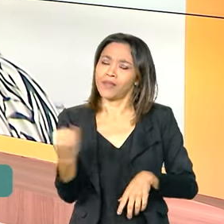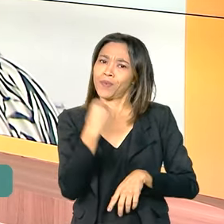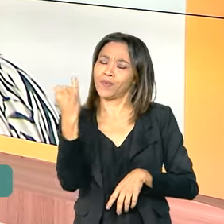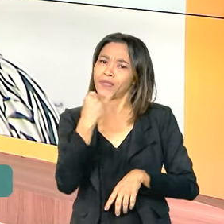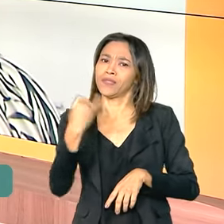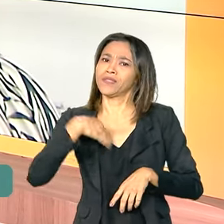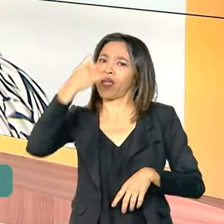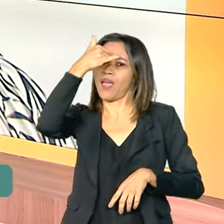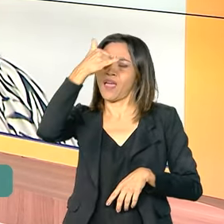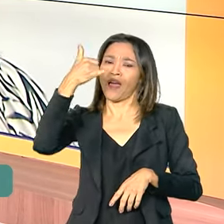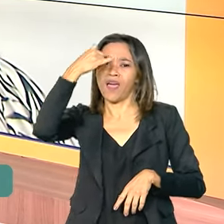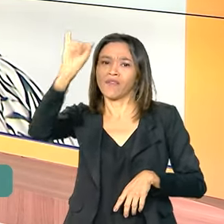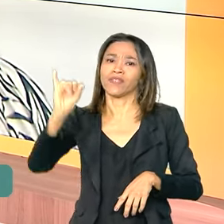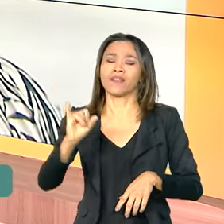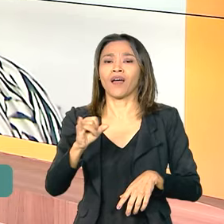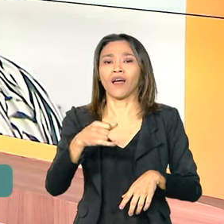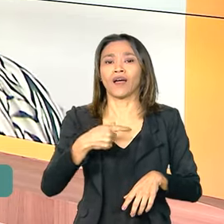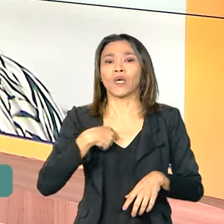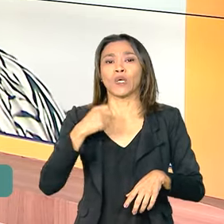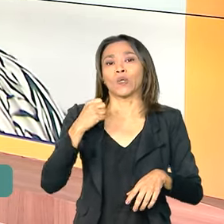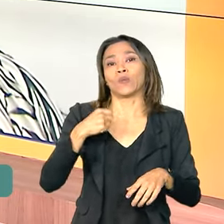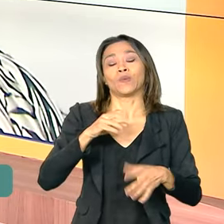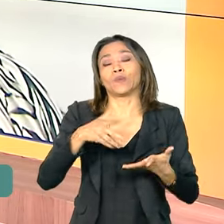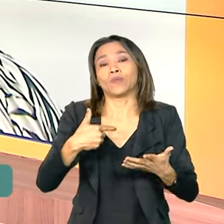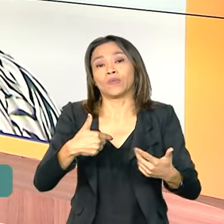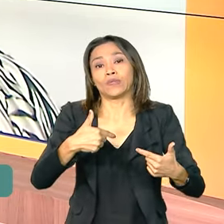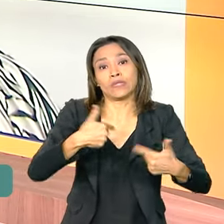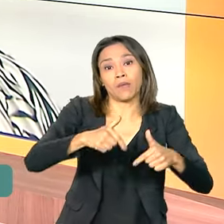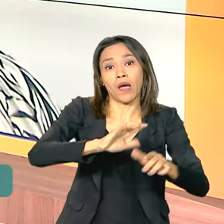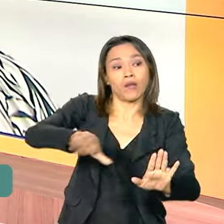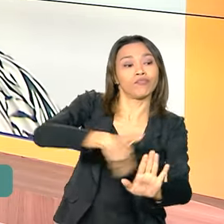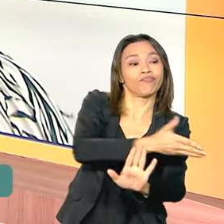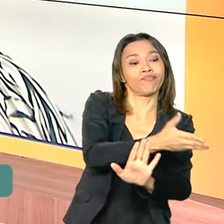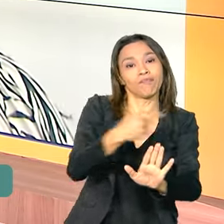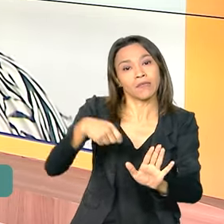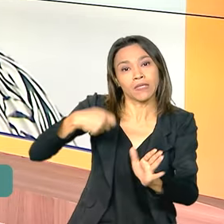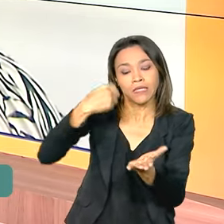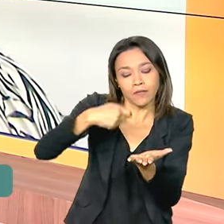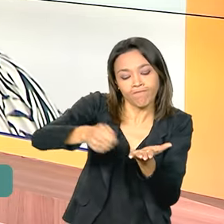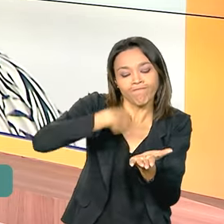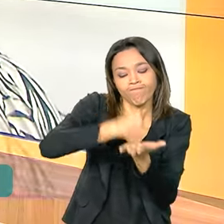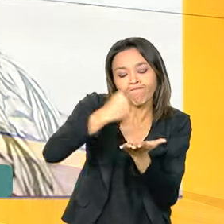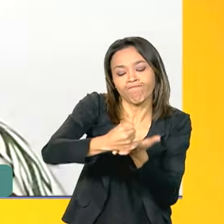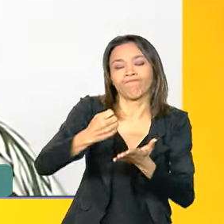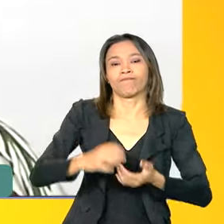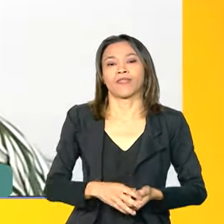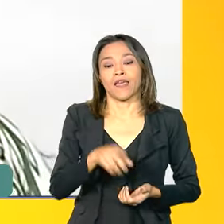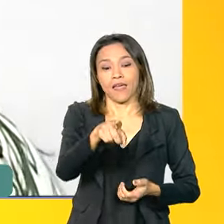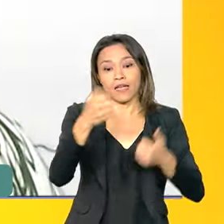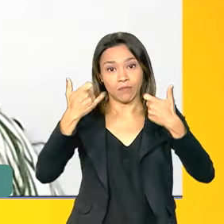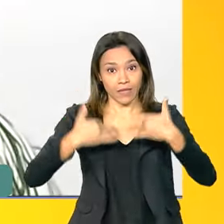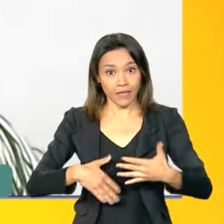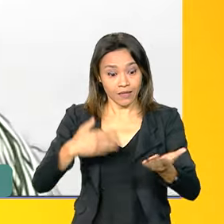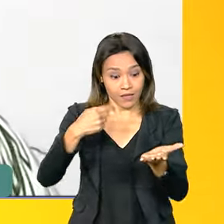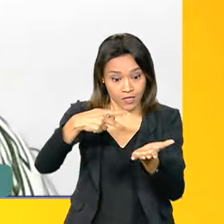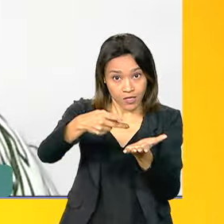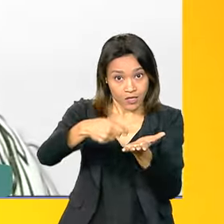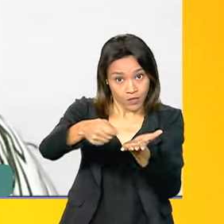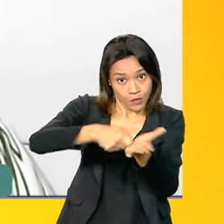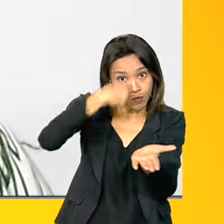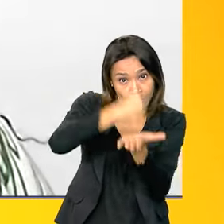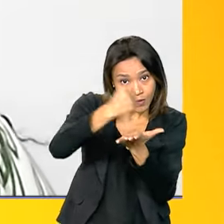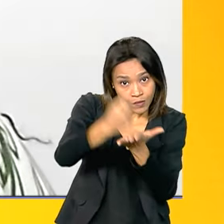a informalidade, coordenadora? A informalidade é a porta de entrada para que todos os direitos